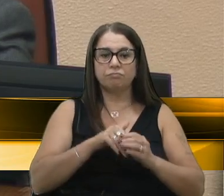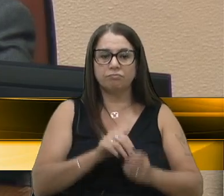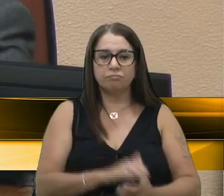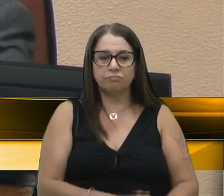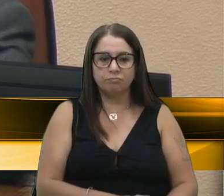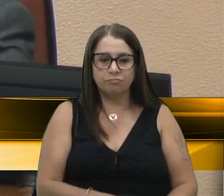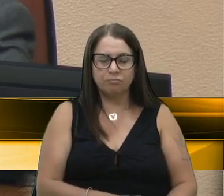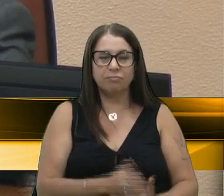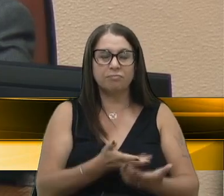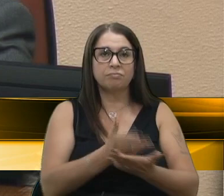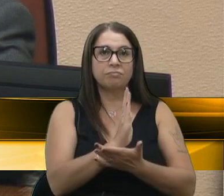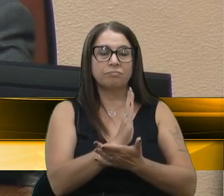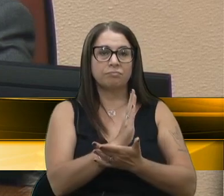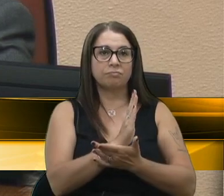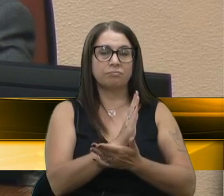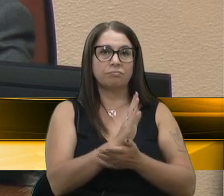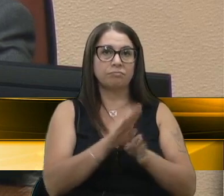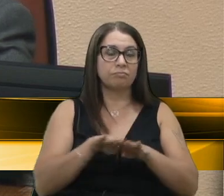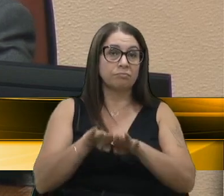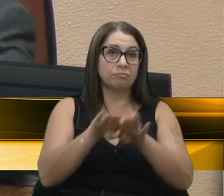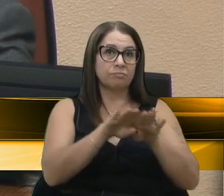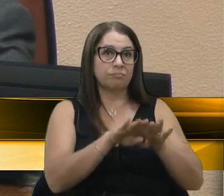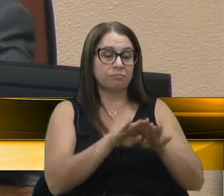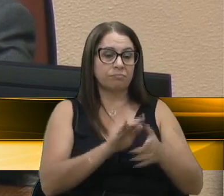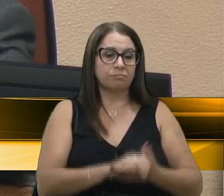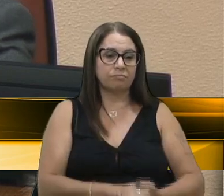Aprovado por unanimidade.